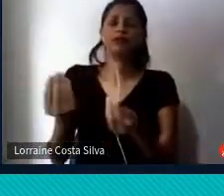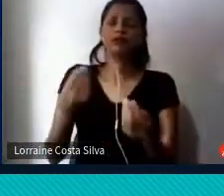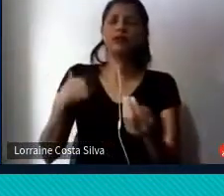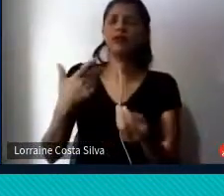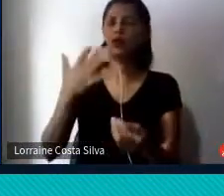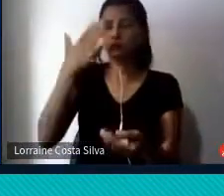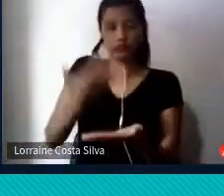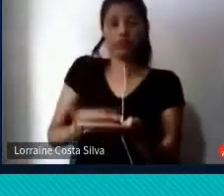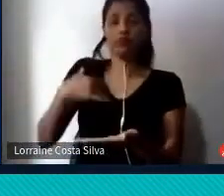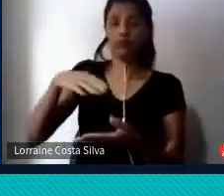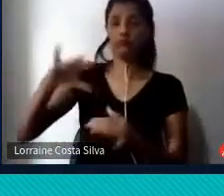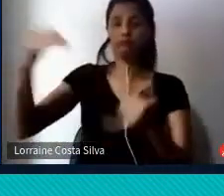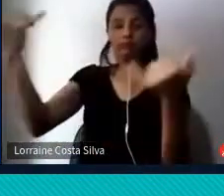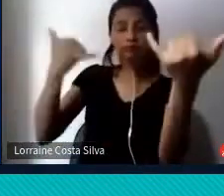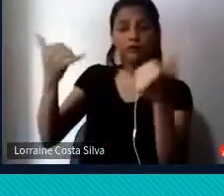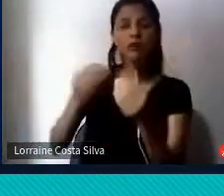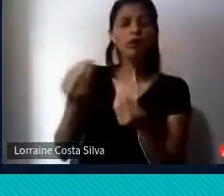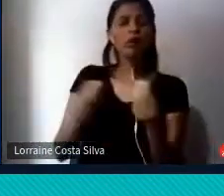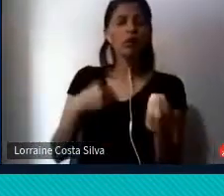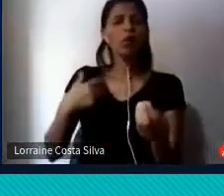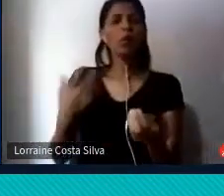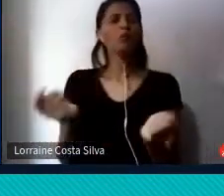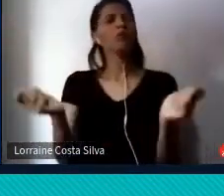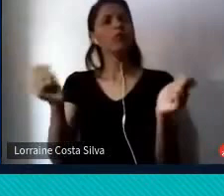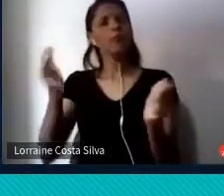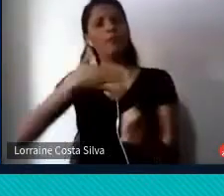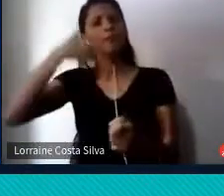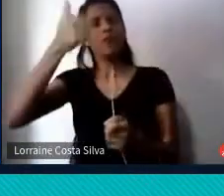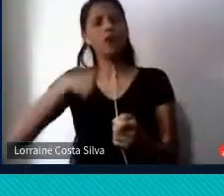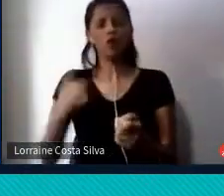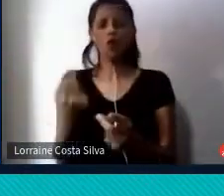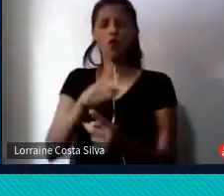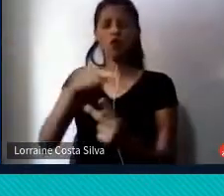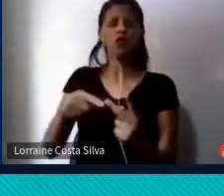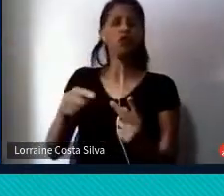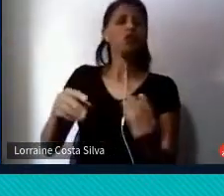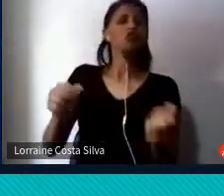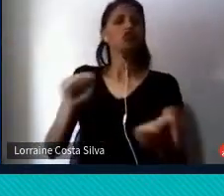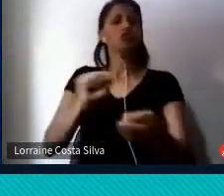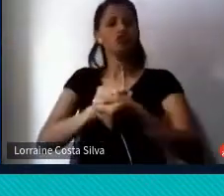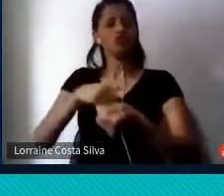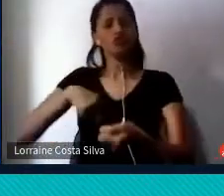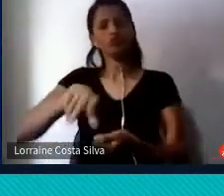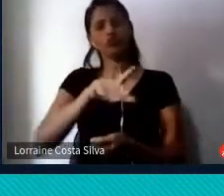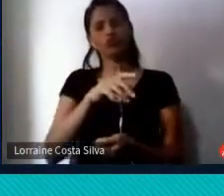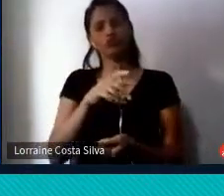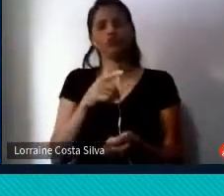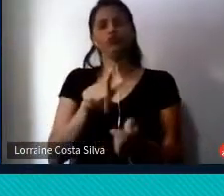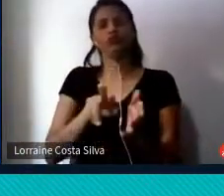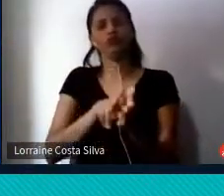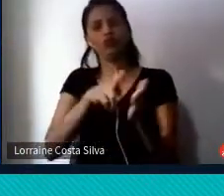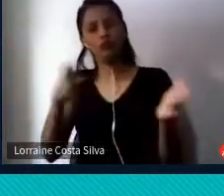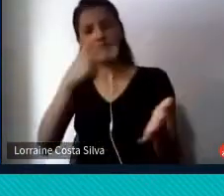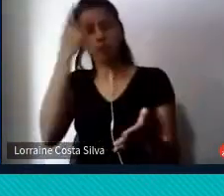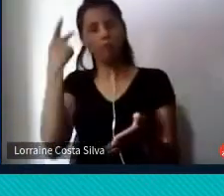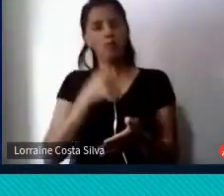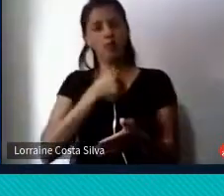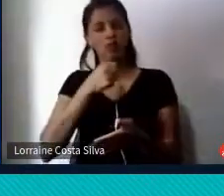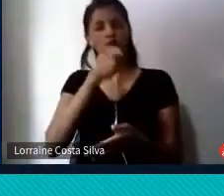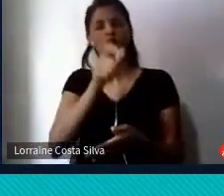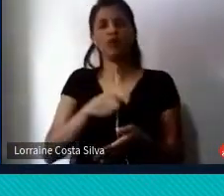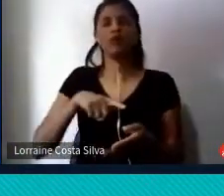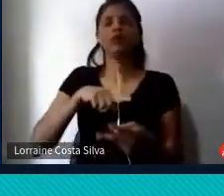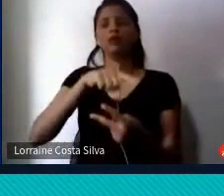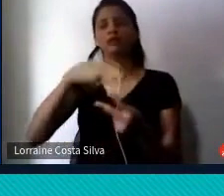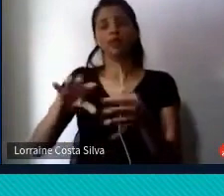promovido ou tratado em conjunto por jornalistas, cientistas, de pandemia em um